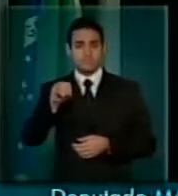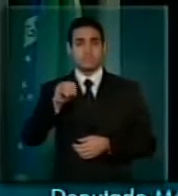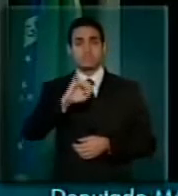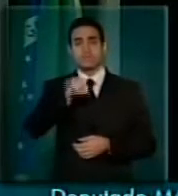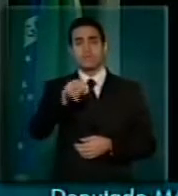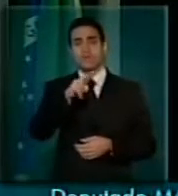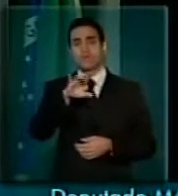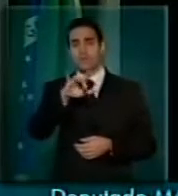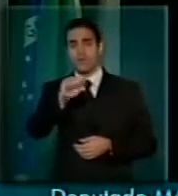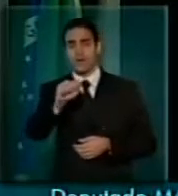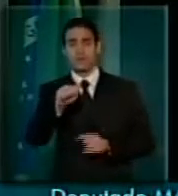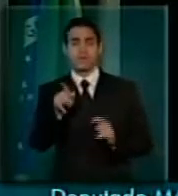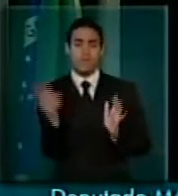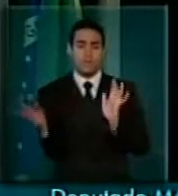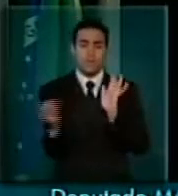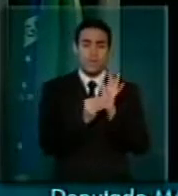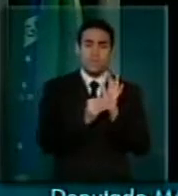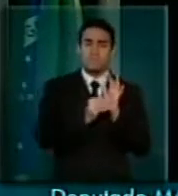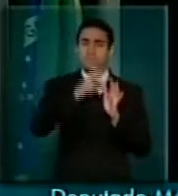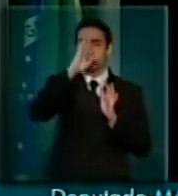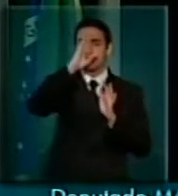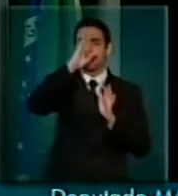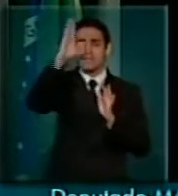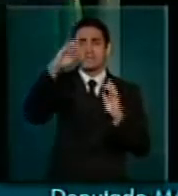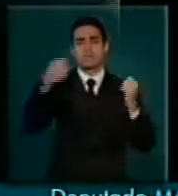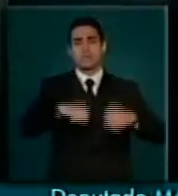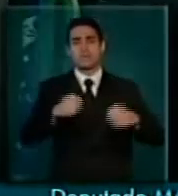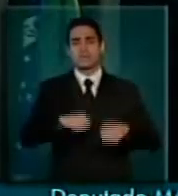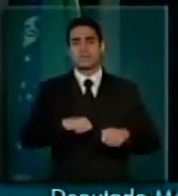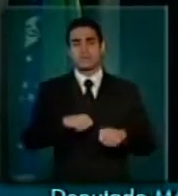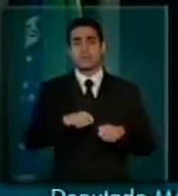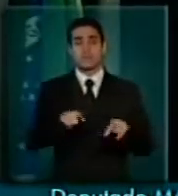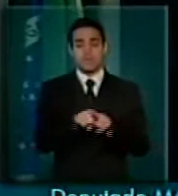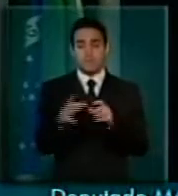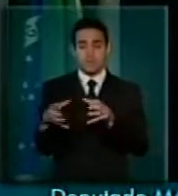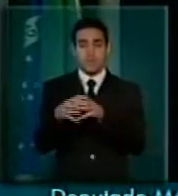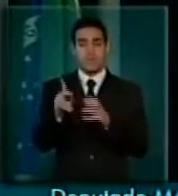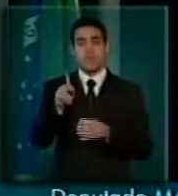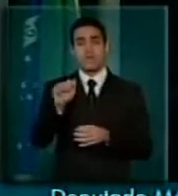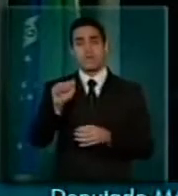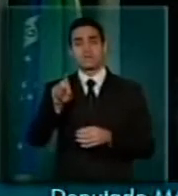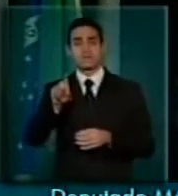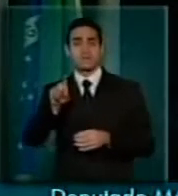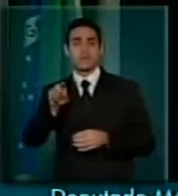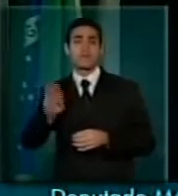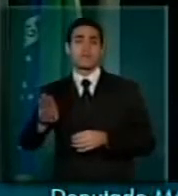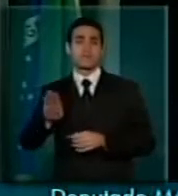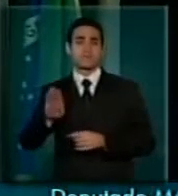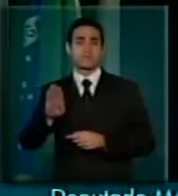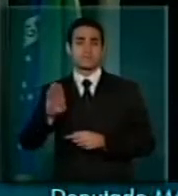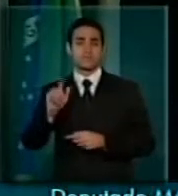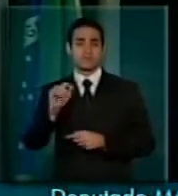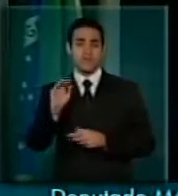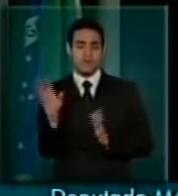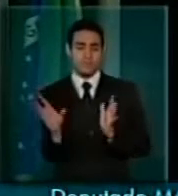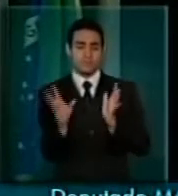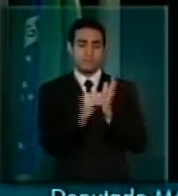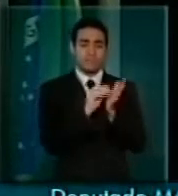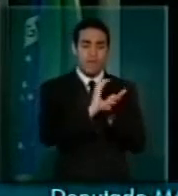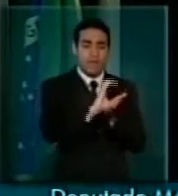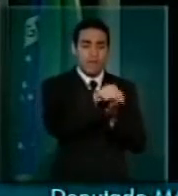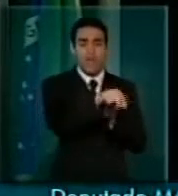reivindicação principal, sobretudo do PSDB, colocando recursos para a Lei Candir.